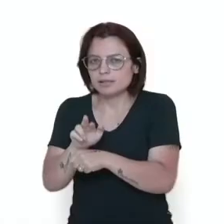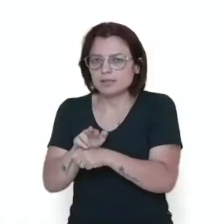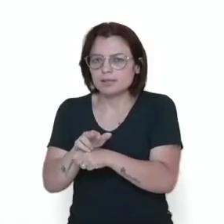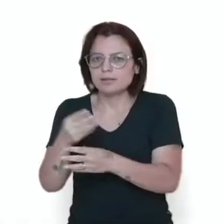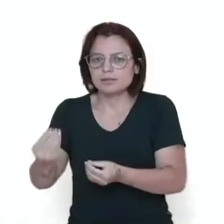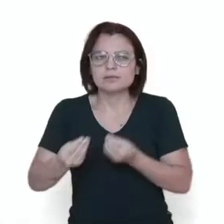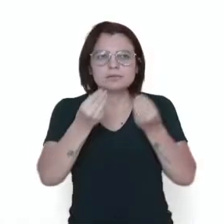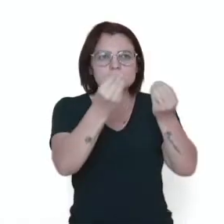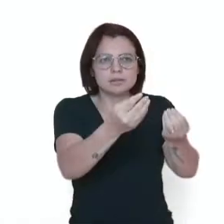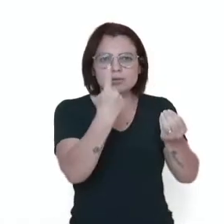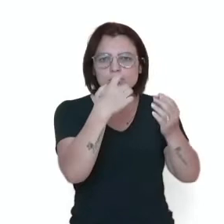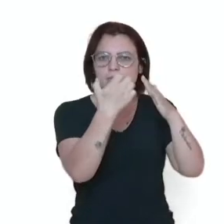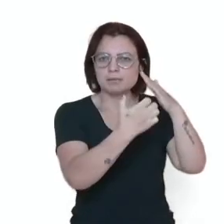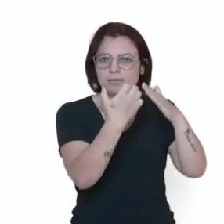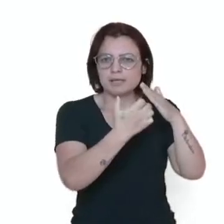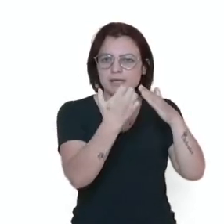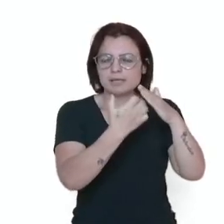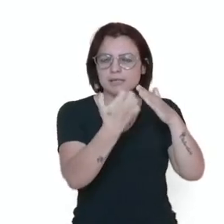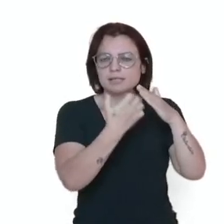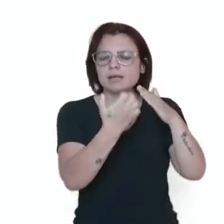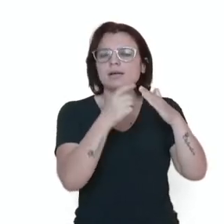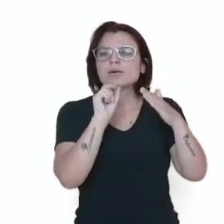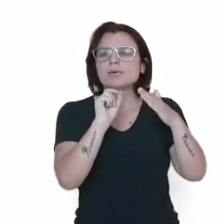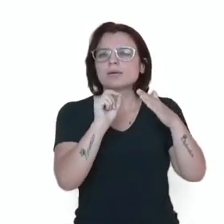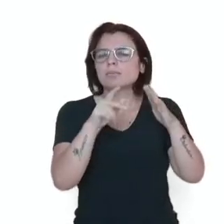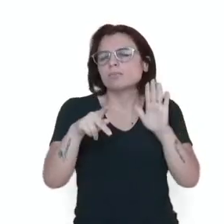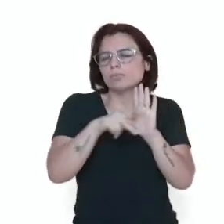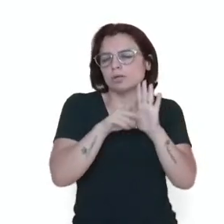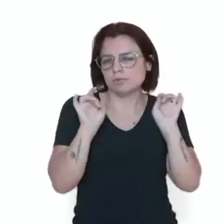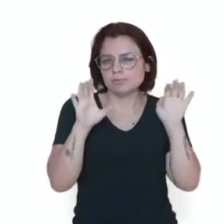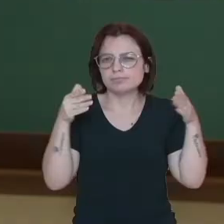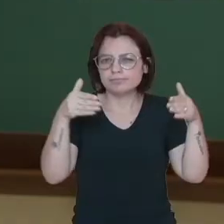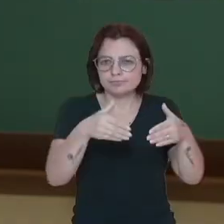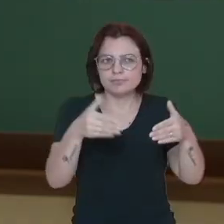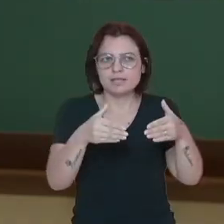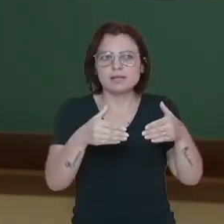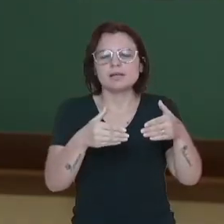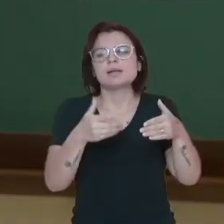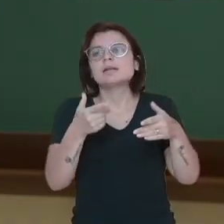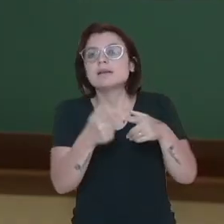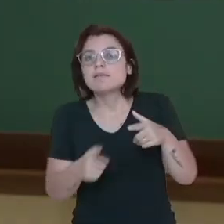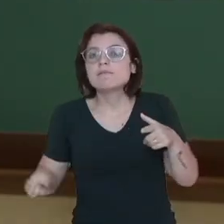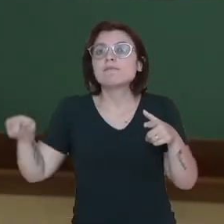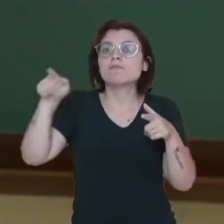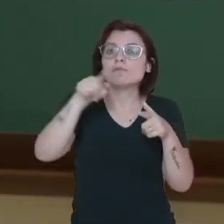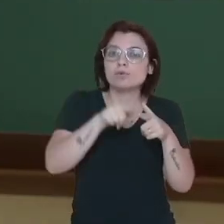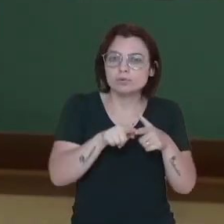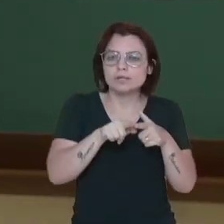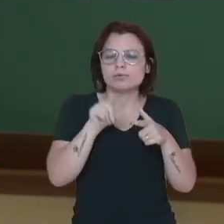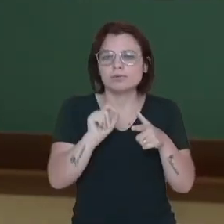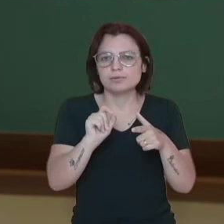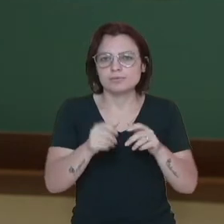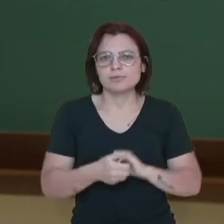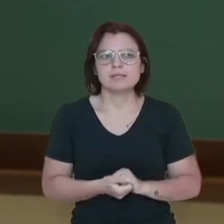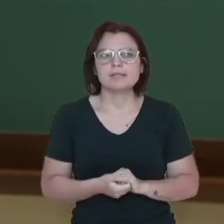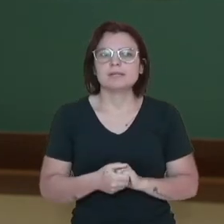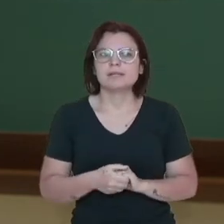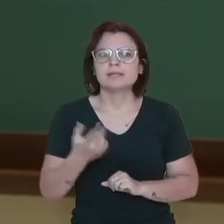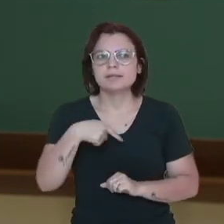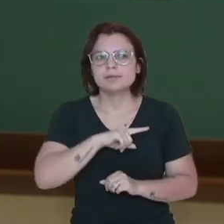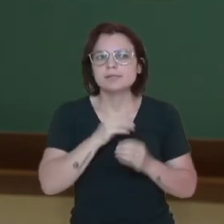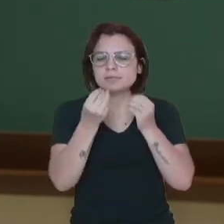que vai gerar matéria-prima e voltar a um ciclo dessa forma, desperdiçando cada vez menos.